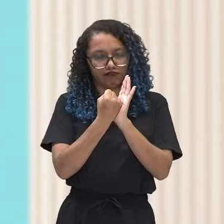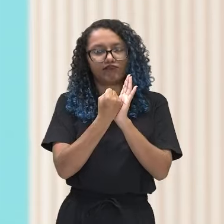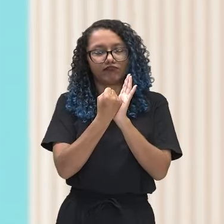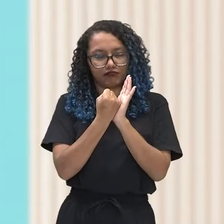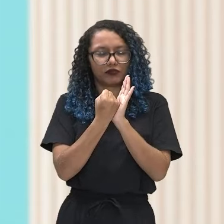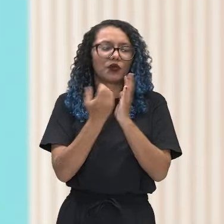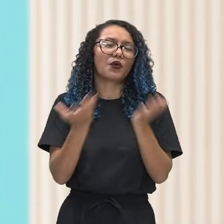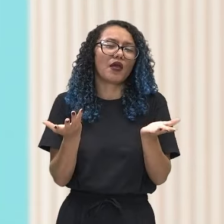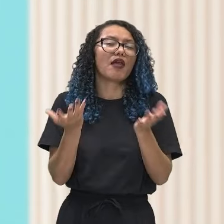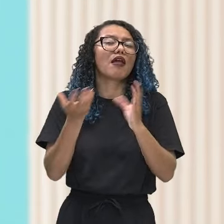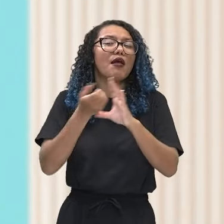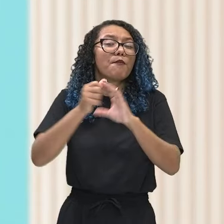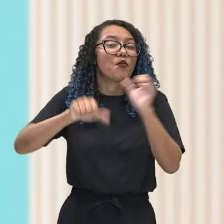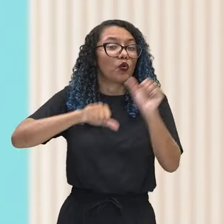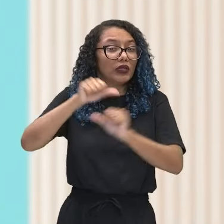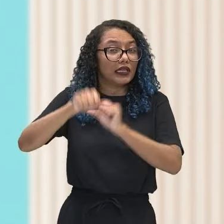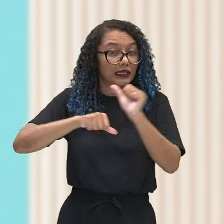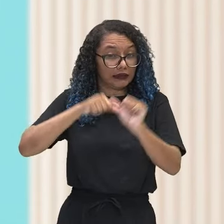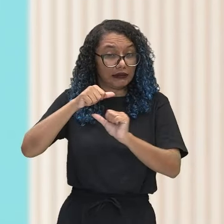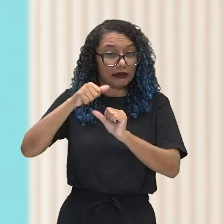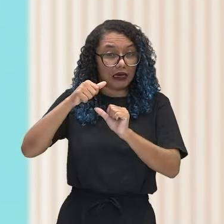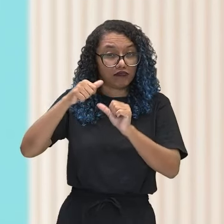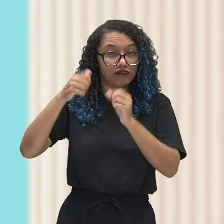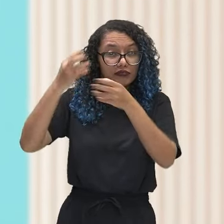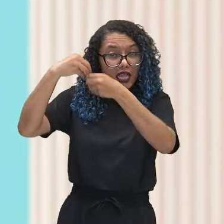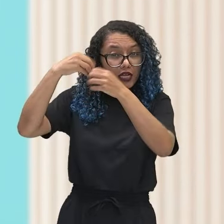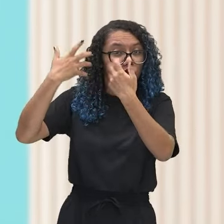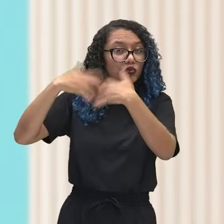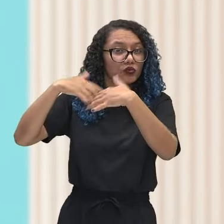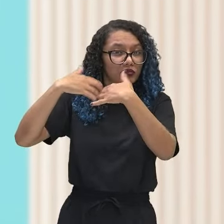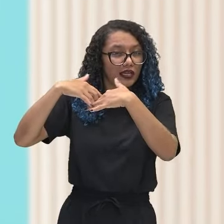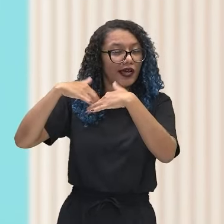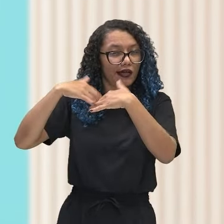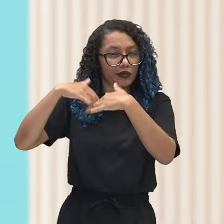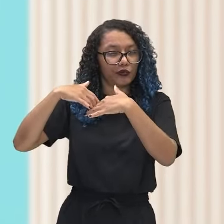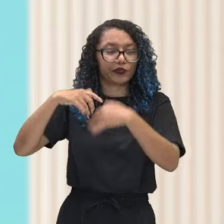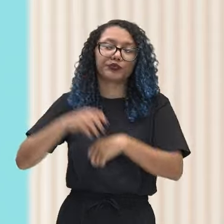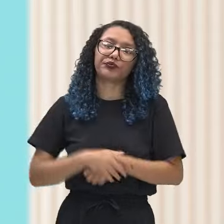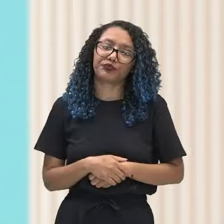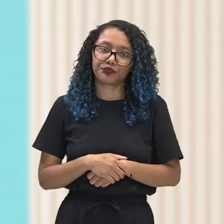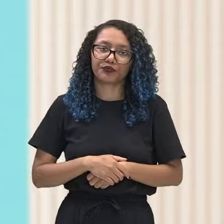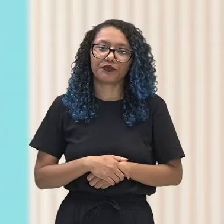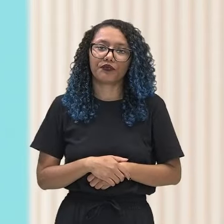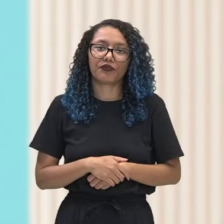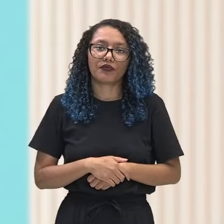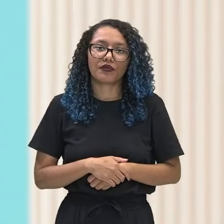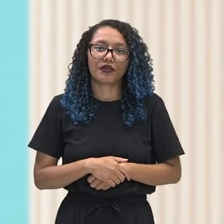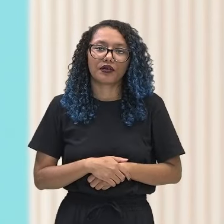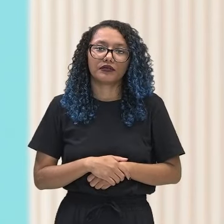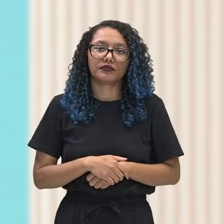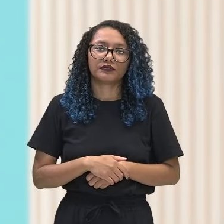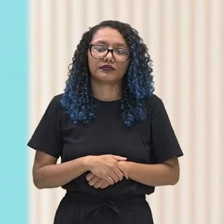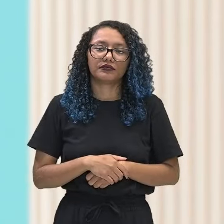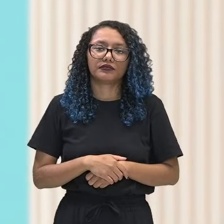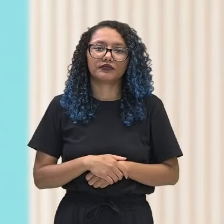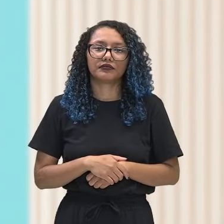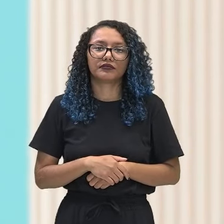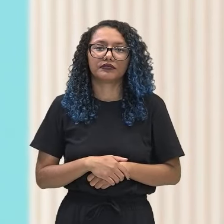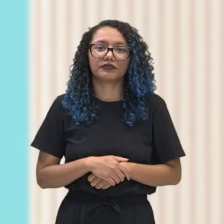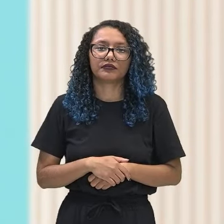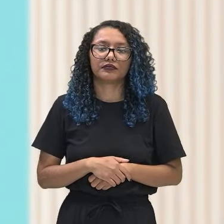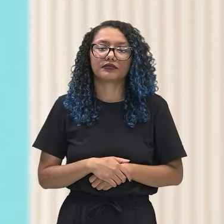Acontece uma alteração abrupta, uma diminuição bastante grave de